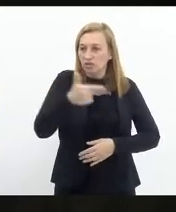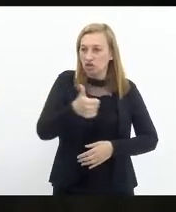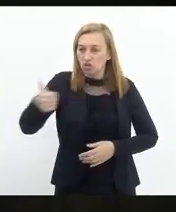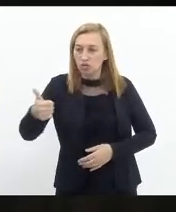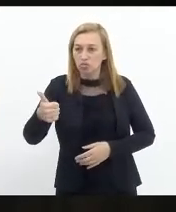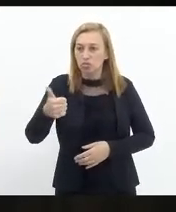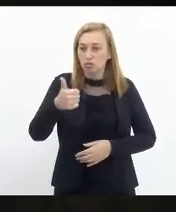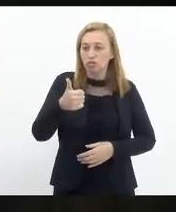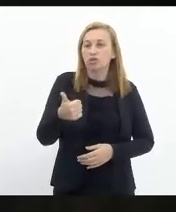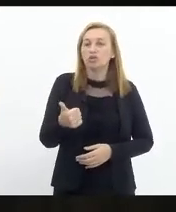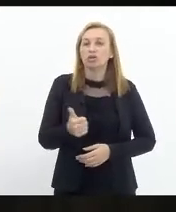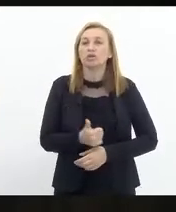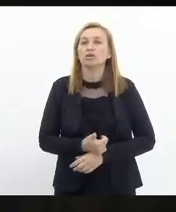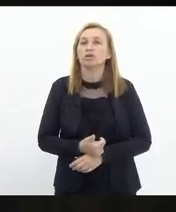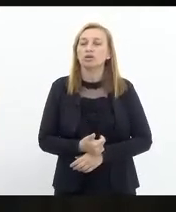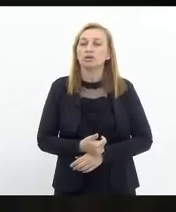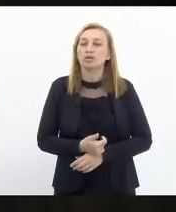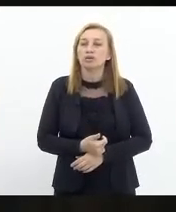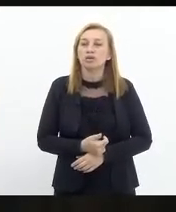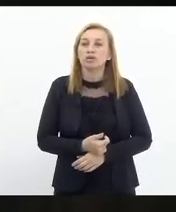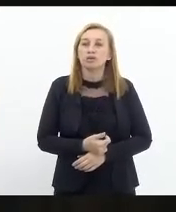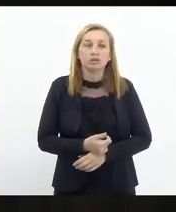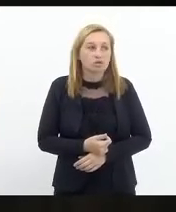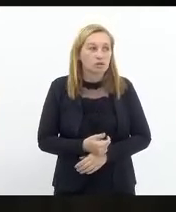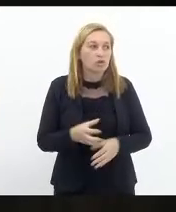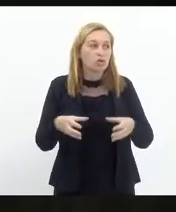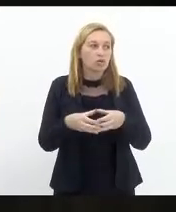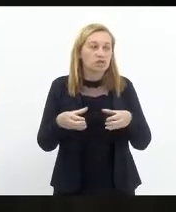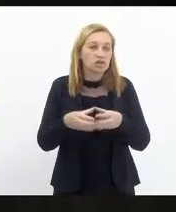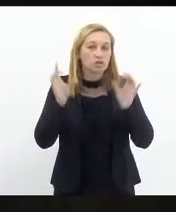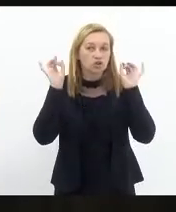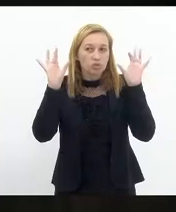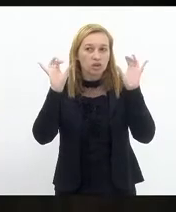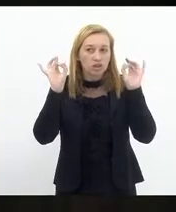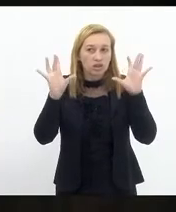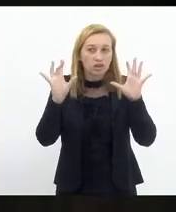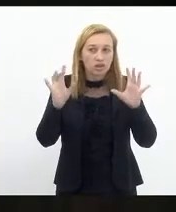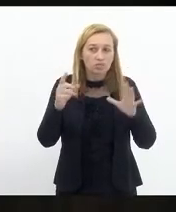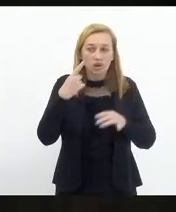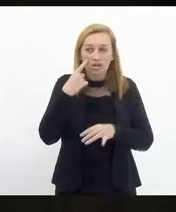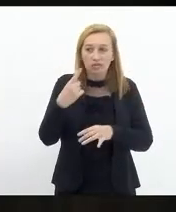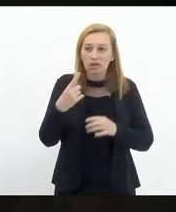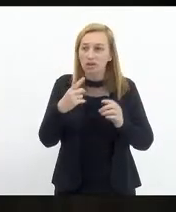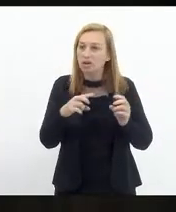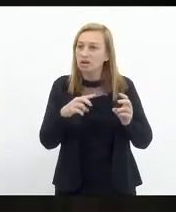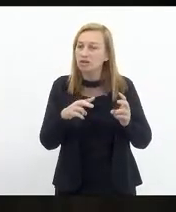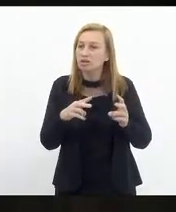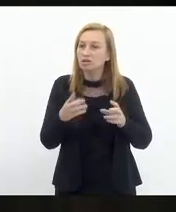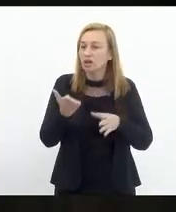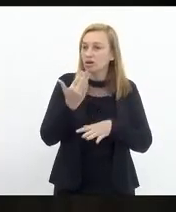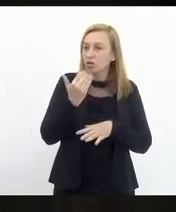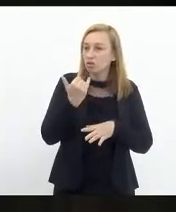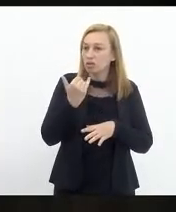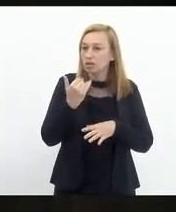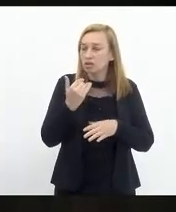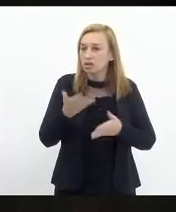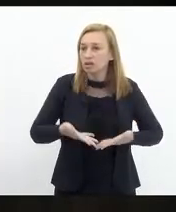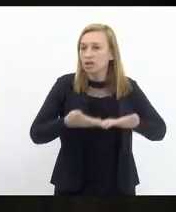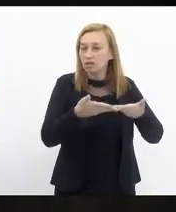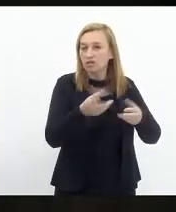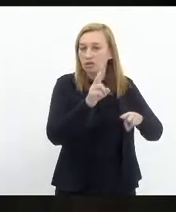-20, que requer a prorrogação de funcionamento da comissão especial para averiguar as condições das alimentações servidas no sistema